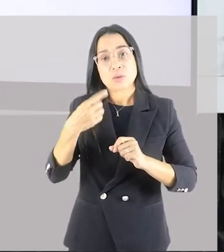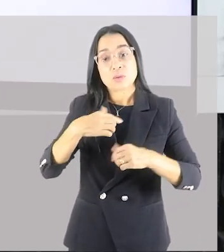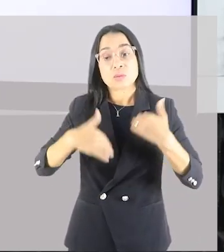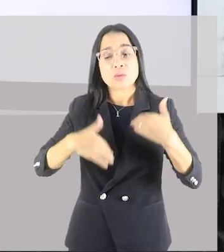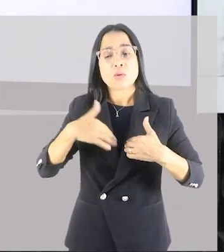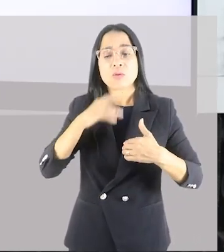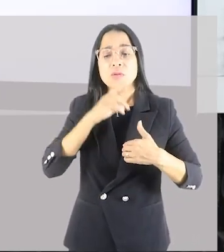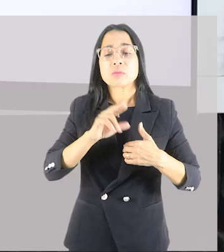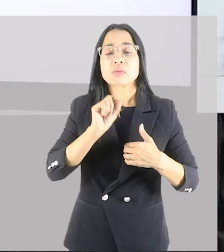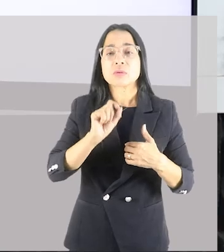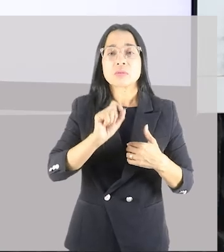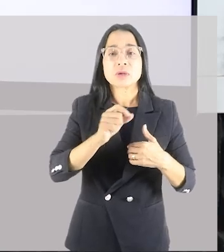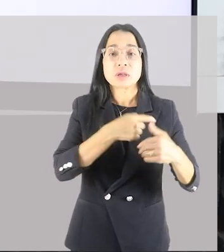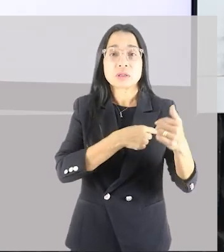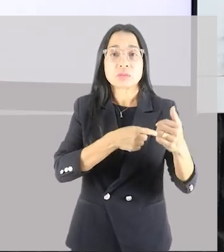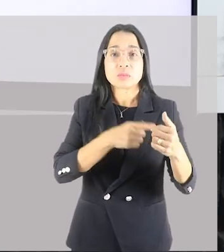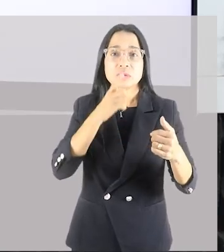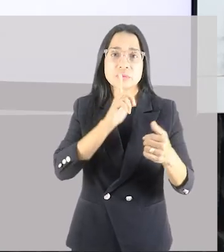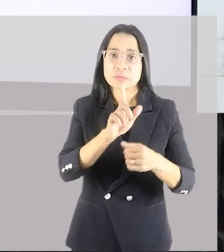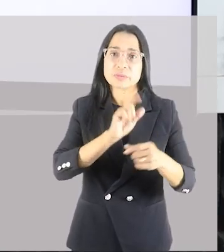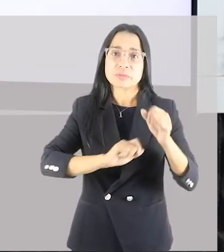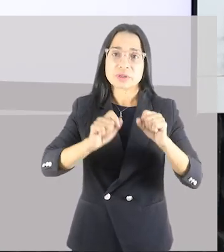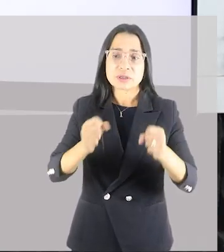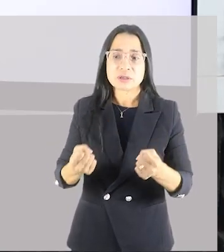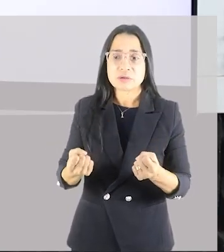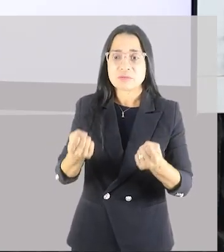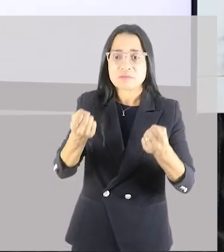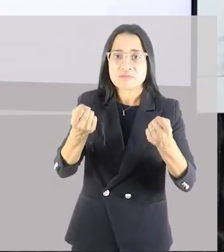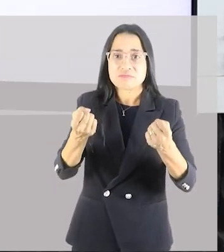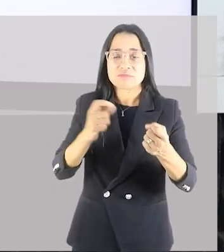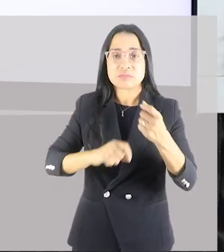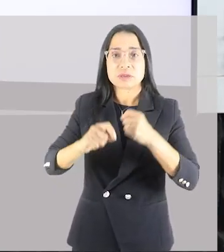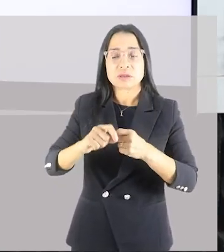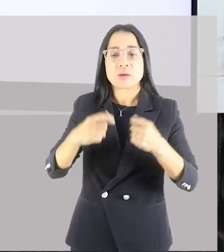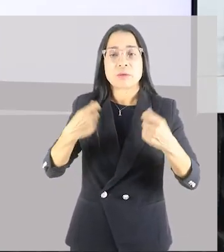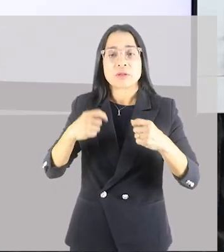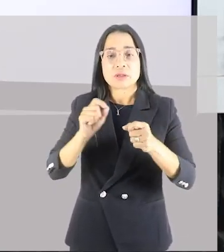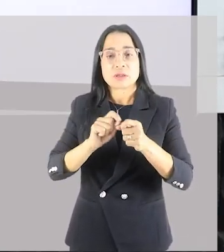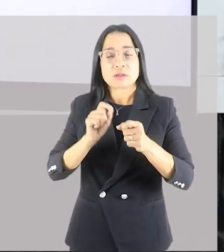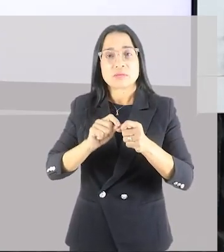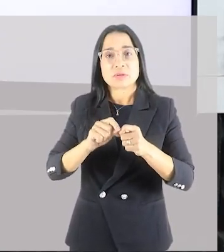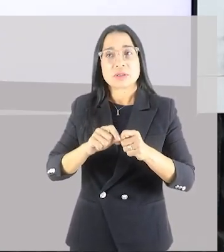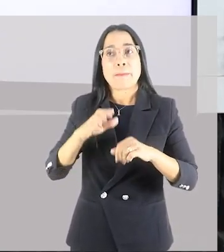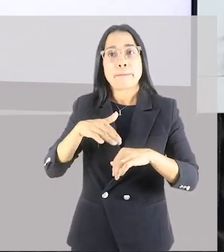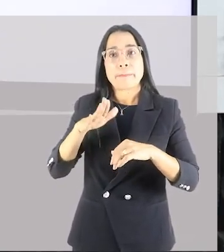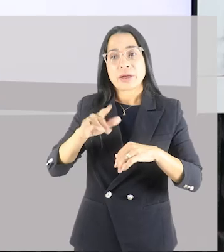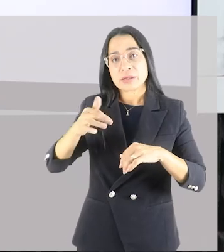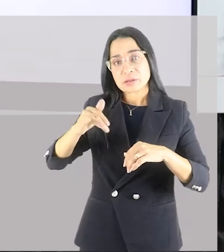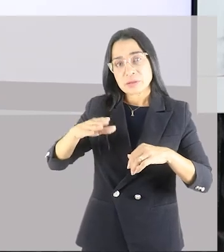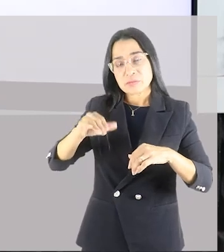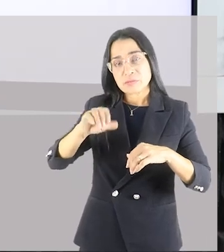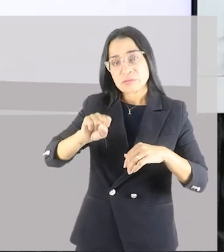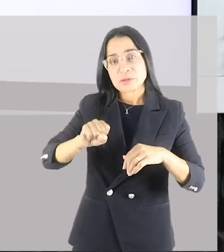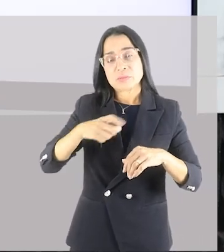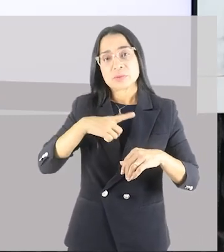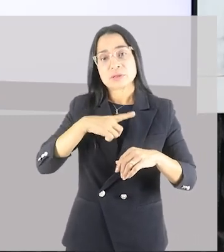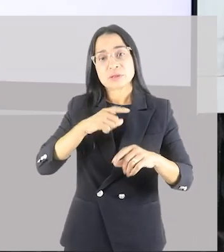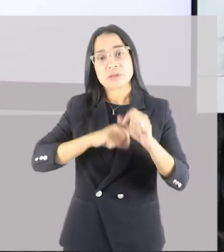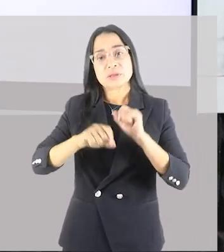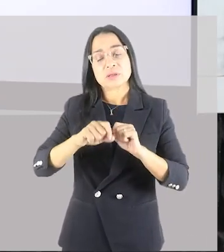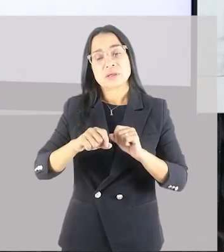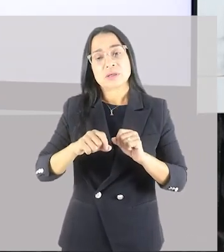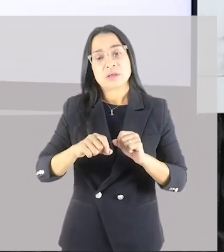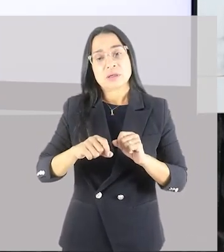o quê? Esse músculo não conseguiu levantar aquela carga. Então, precisa fazer mais fibras musculares, precisa ter um input neural